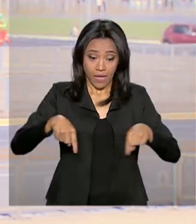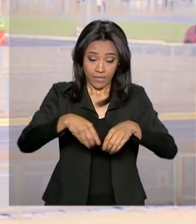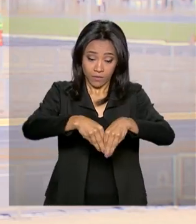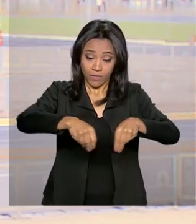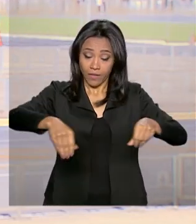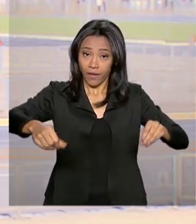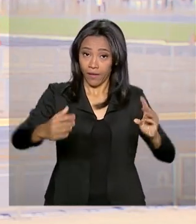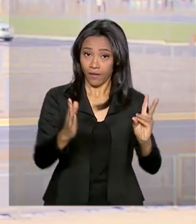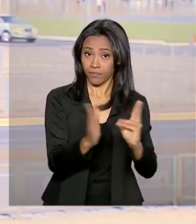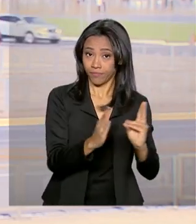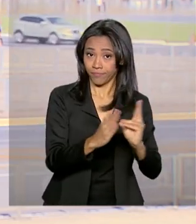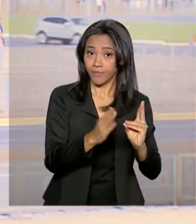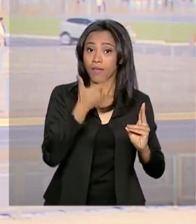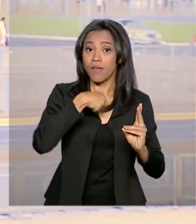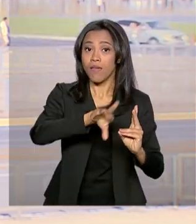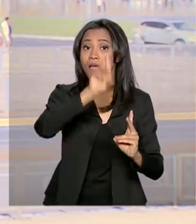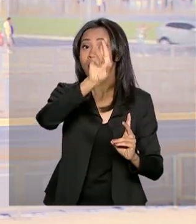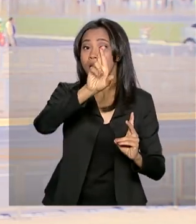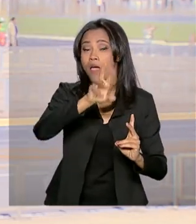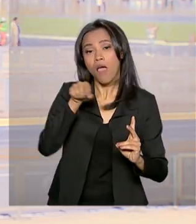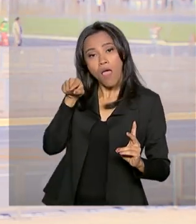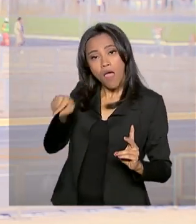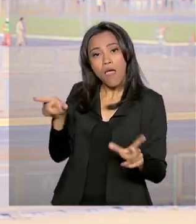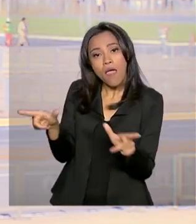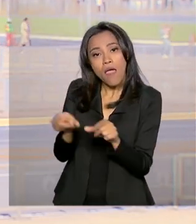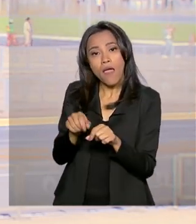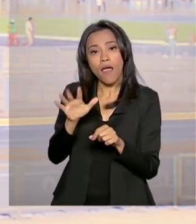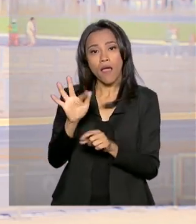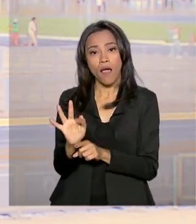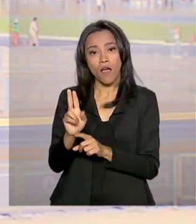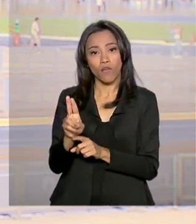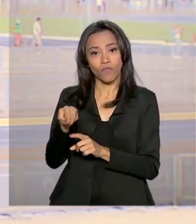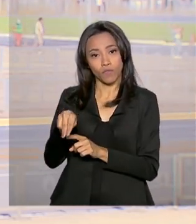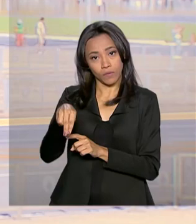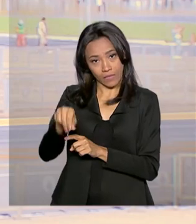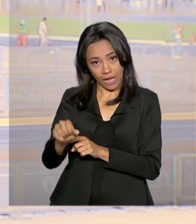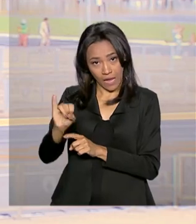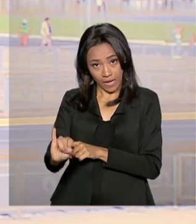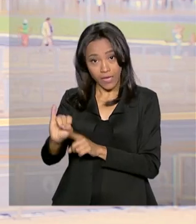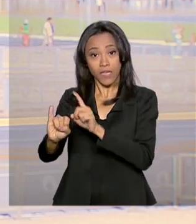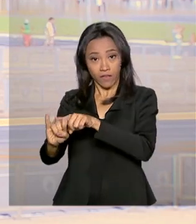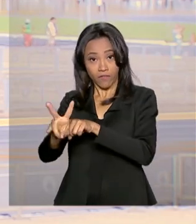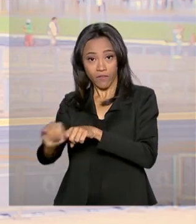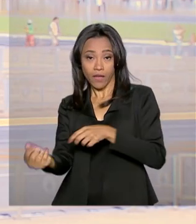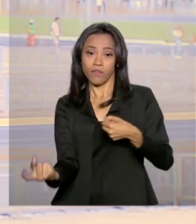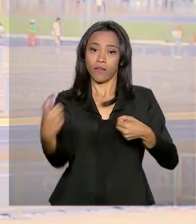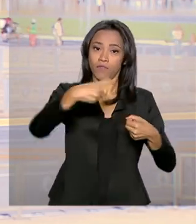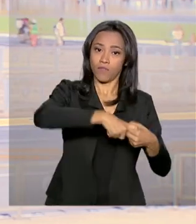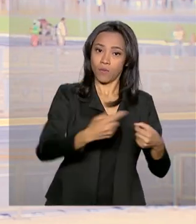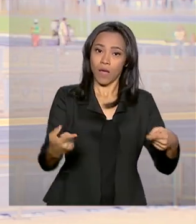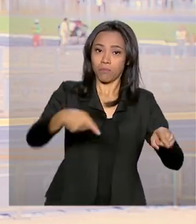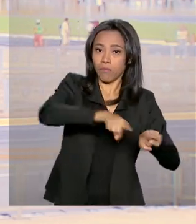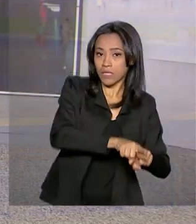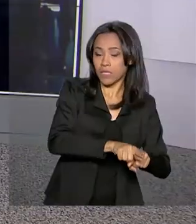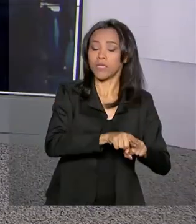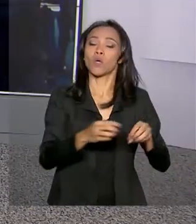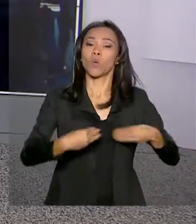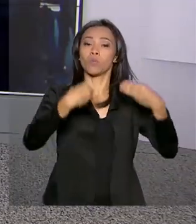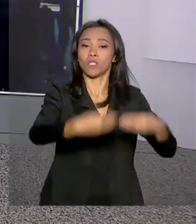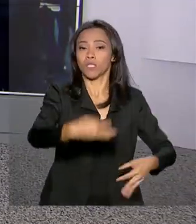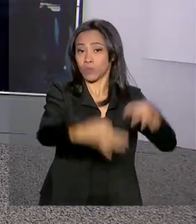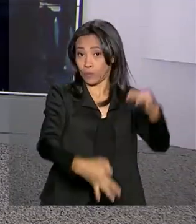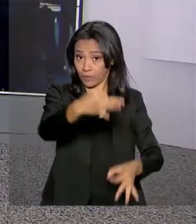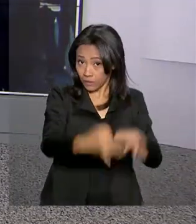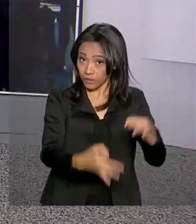indígenas e a FUNAI que ficou, que ficaram vinculadas ao Ministério da Justiça. É isso, Carla, eu volto com você. Obrigada, Sema,